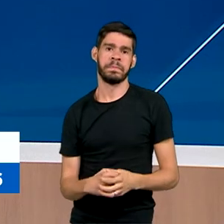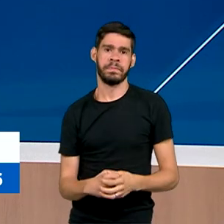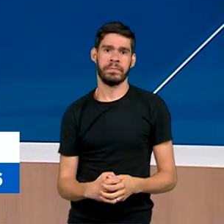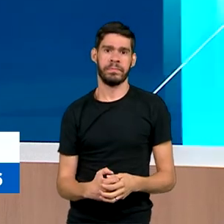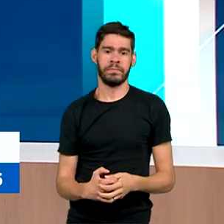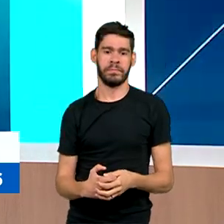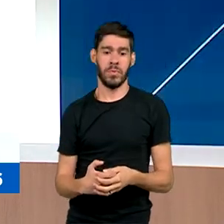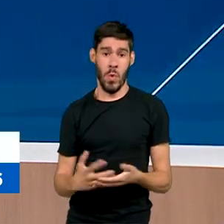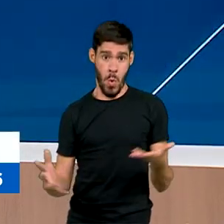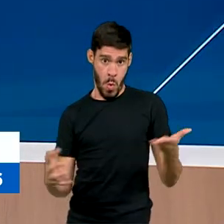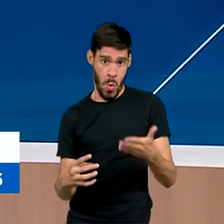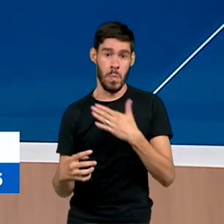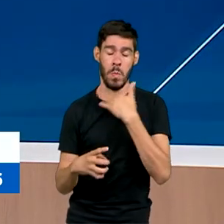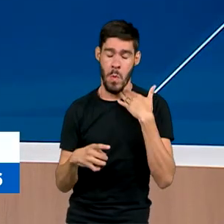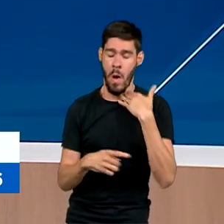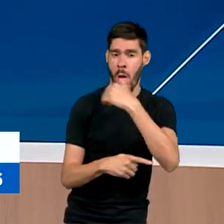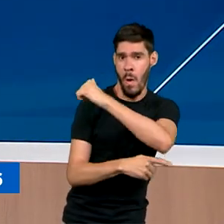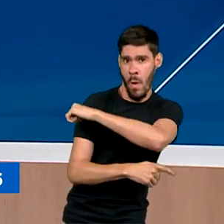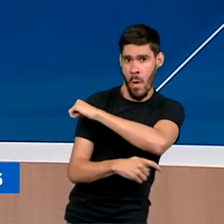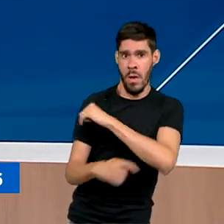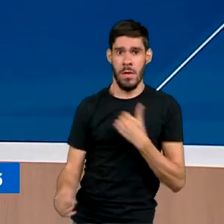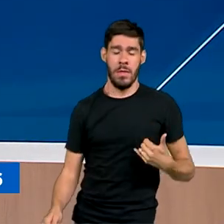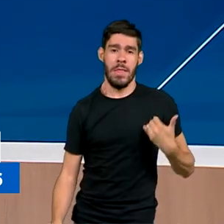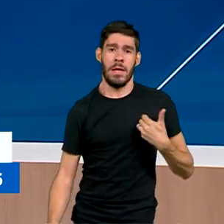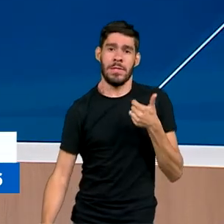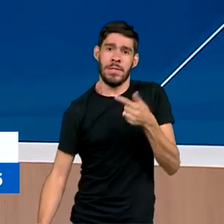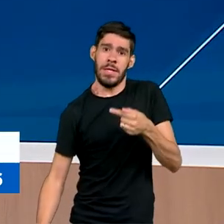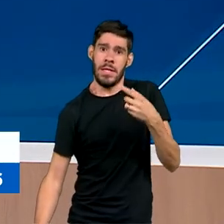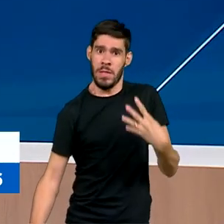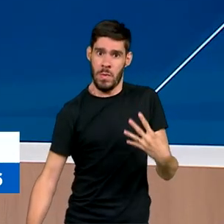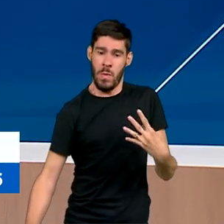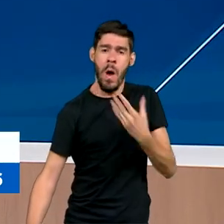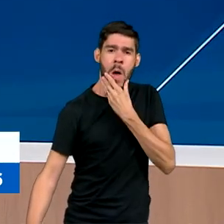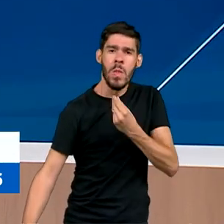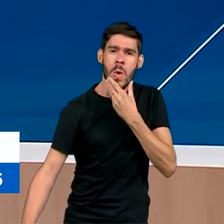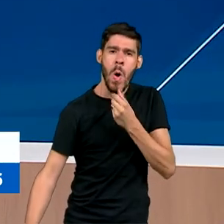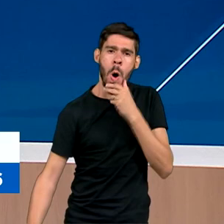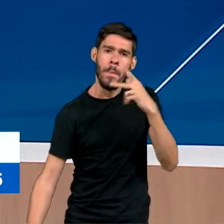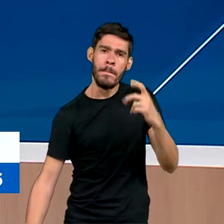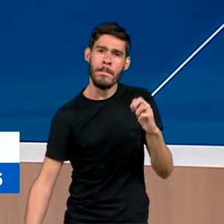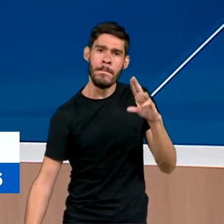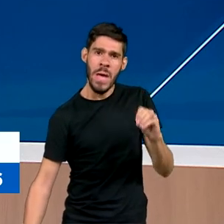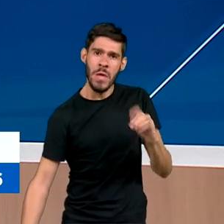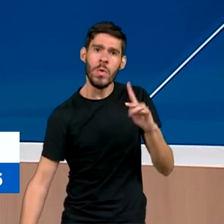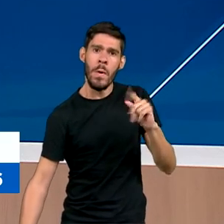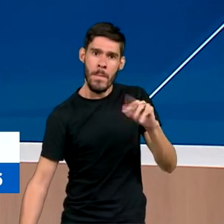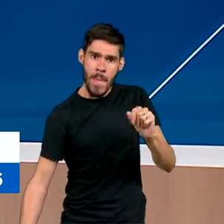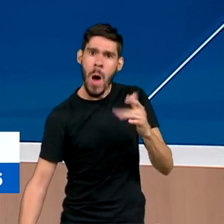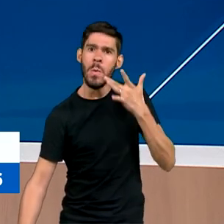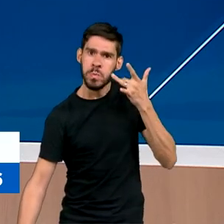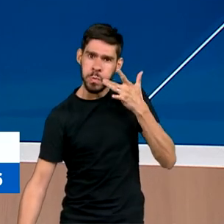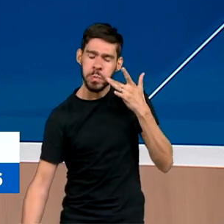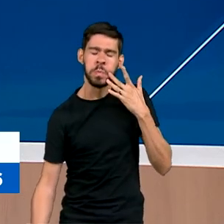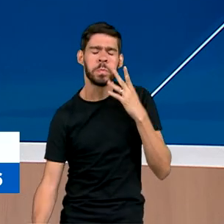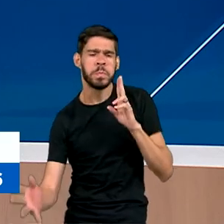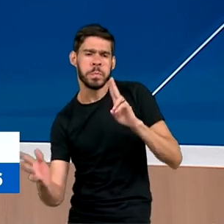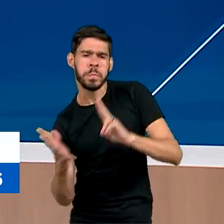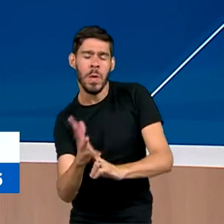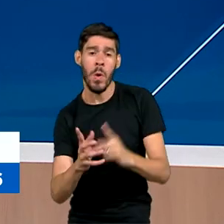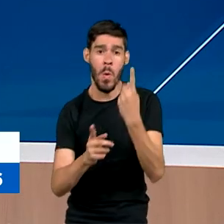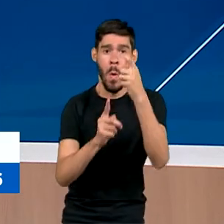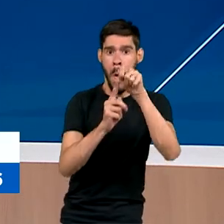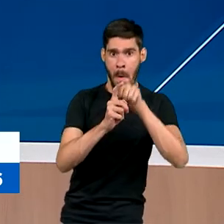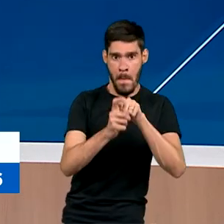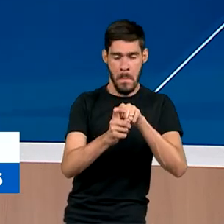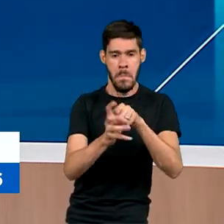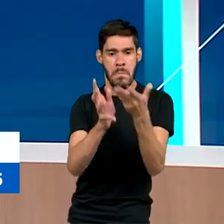Morreu hoje no Rio de Janeiro, aos 74 anos, o ator Pedro Paulo Rangel. Ele estava internado há um mês